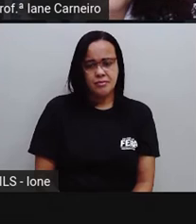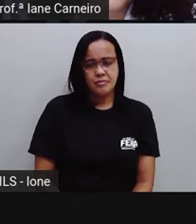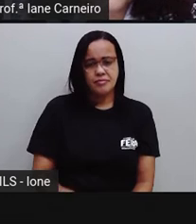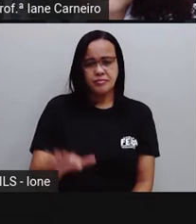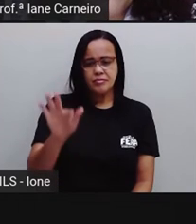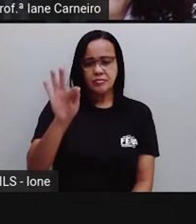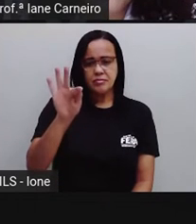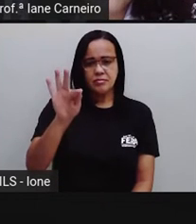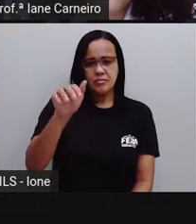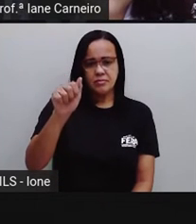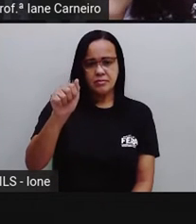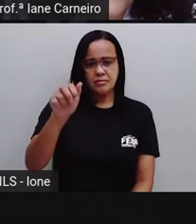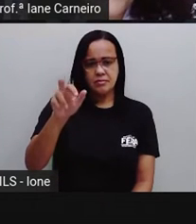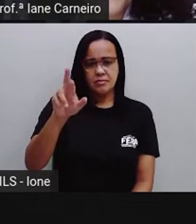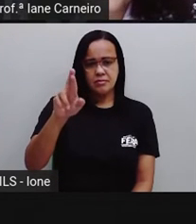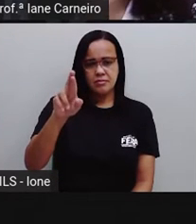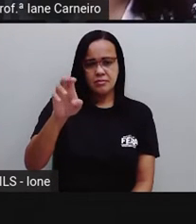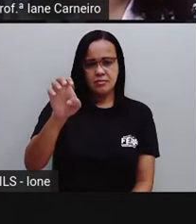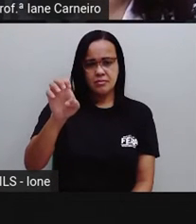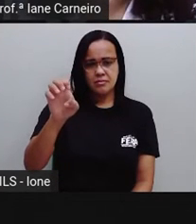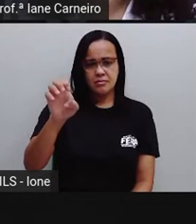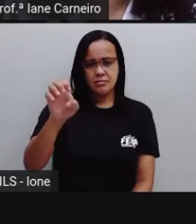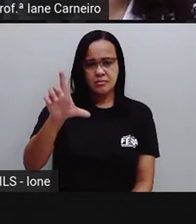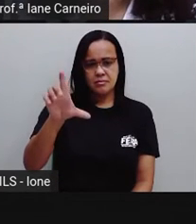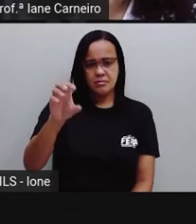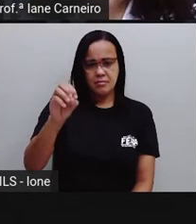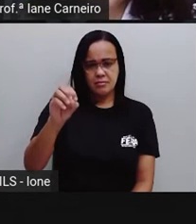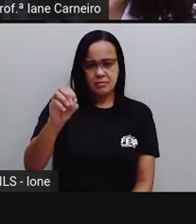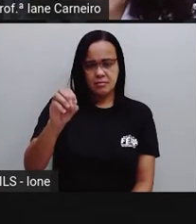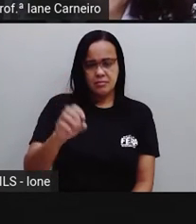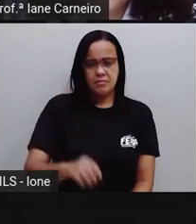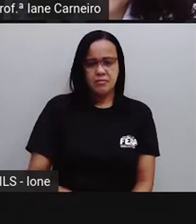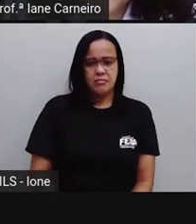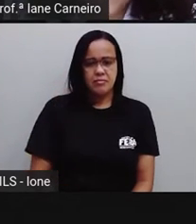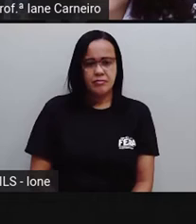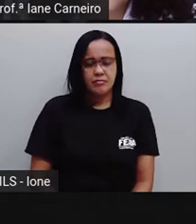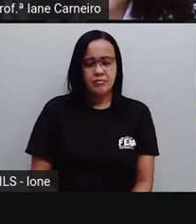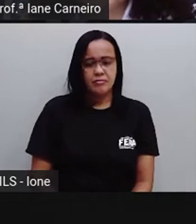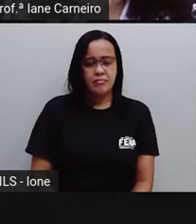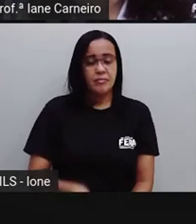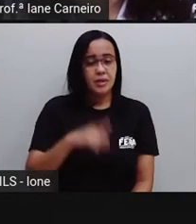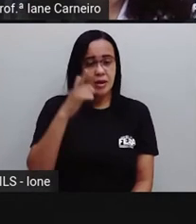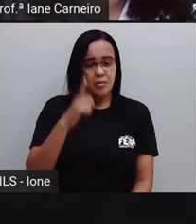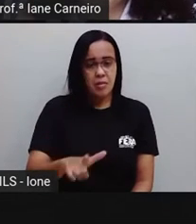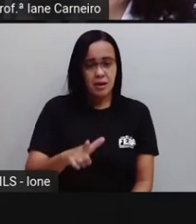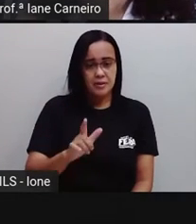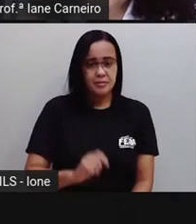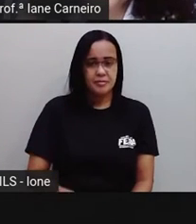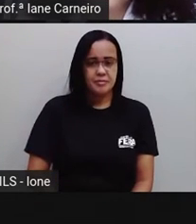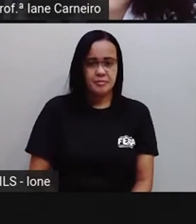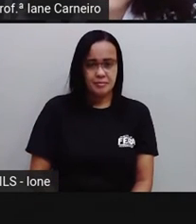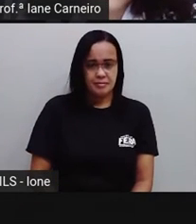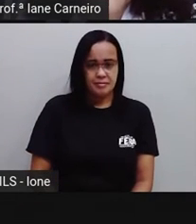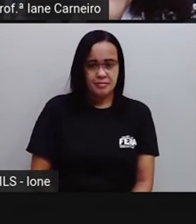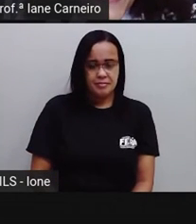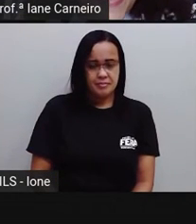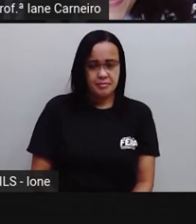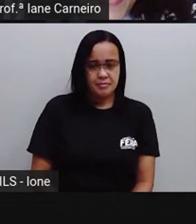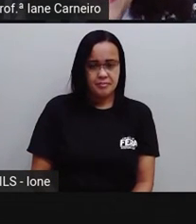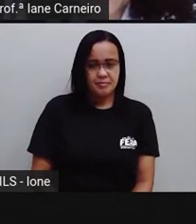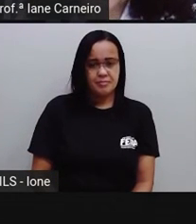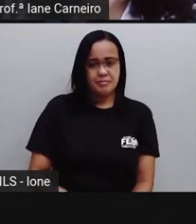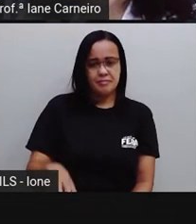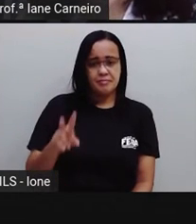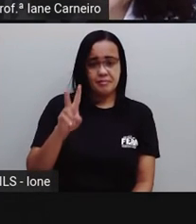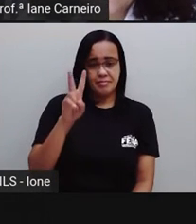FAROFARELO, tá bom? Beleza, vamos pra próxima letra, tá certo? Aqui com a letra V,